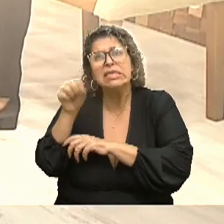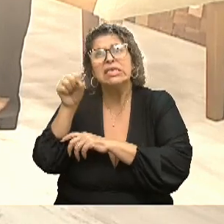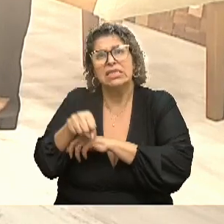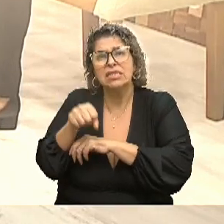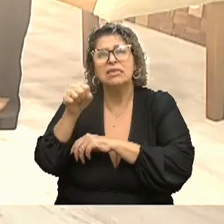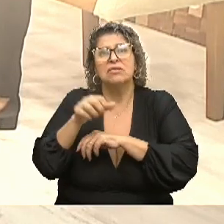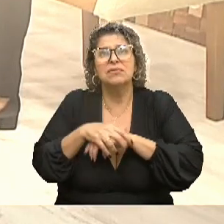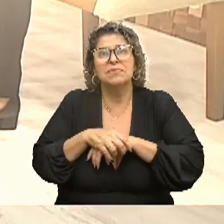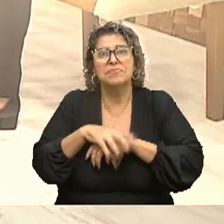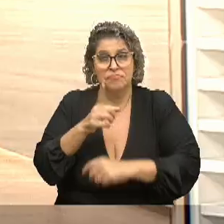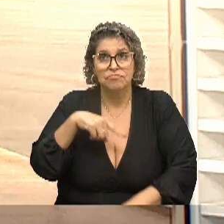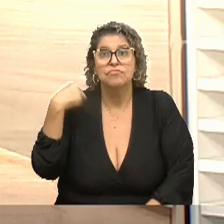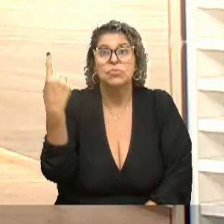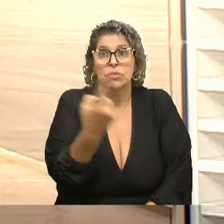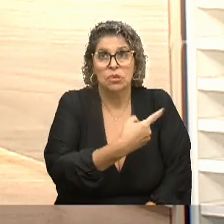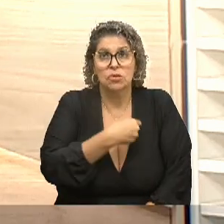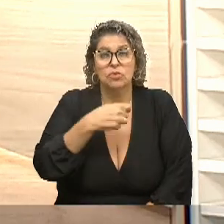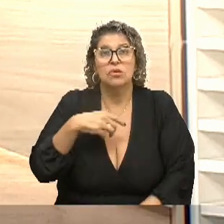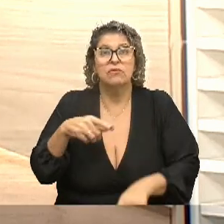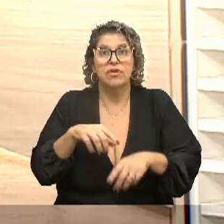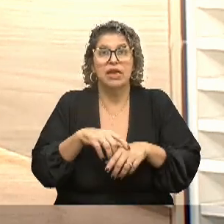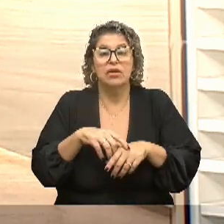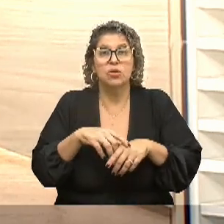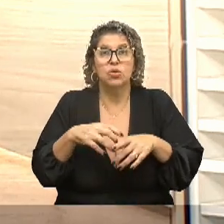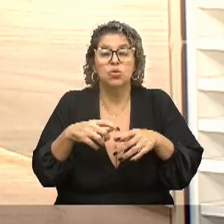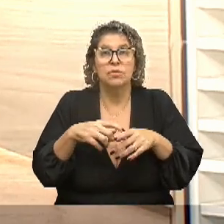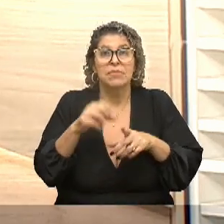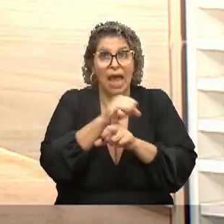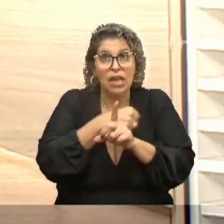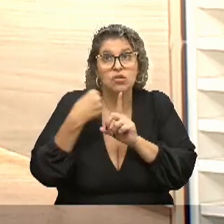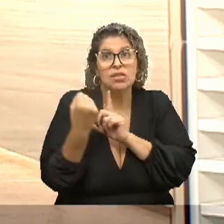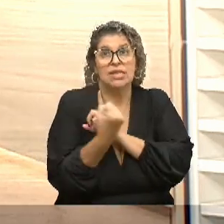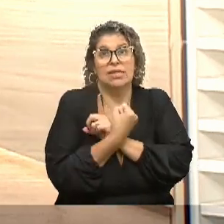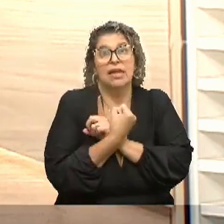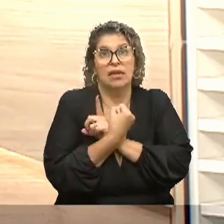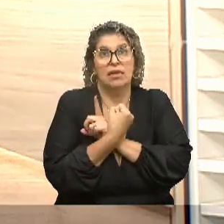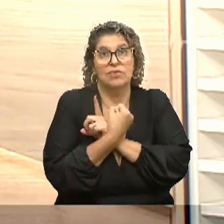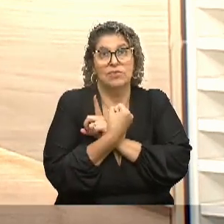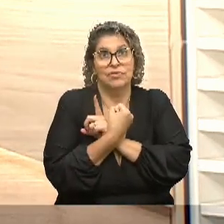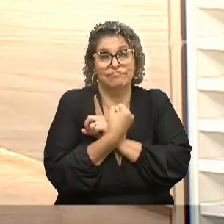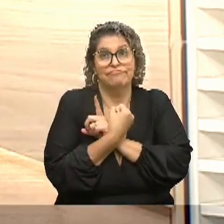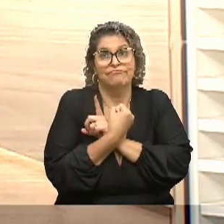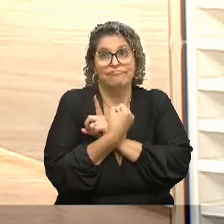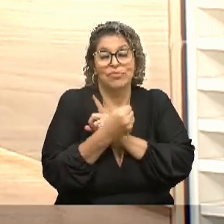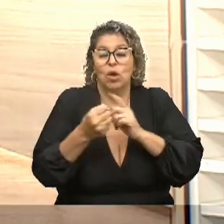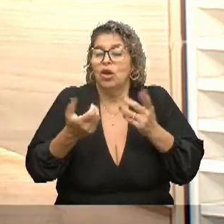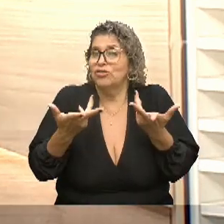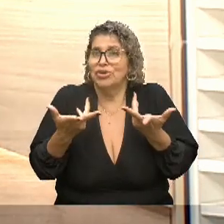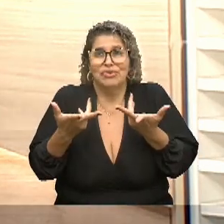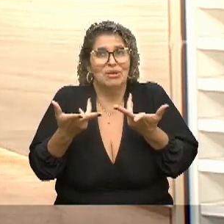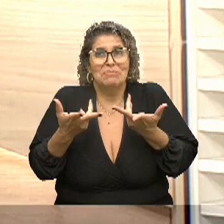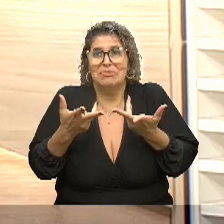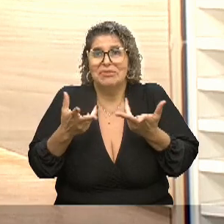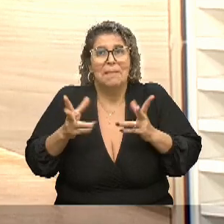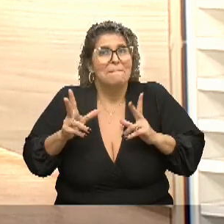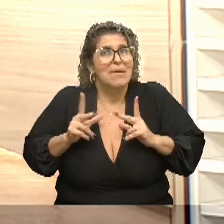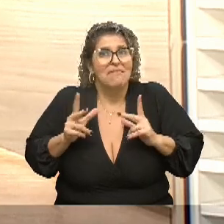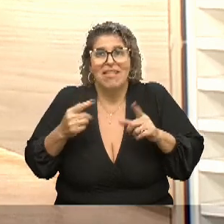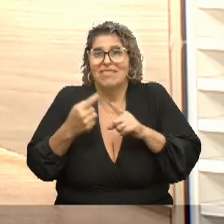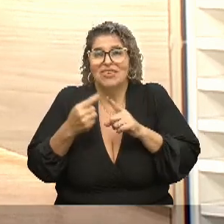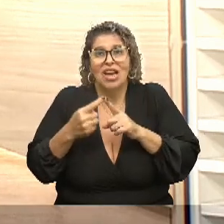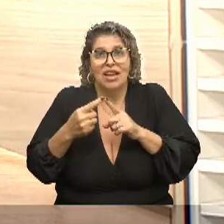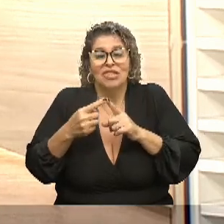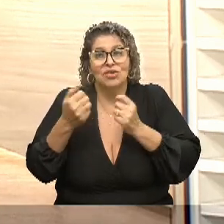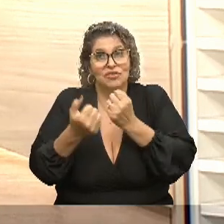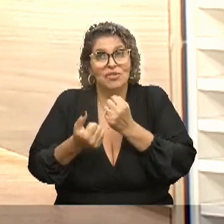somos, nesse universo, posso dizer, privilegiadas. Porque nós tivemos um bom suporte